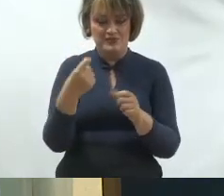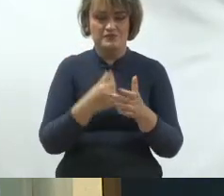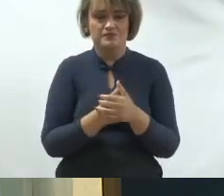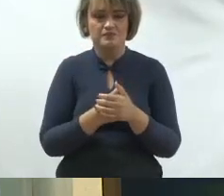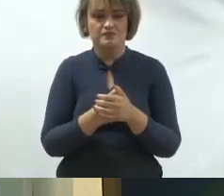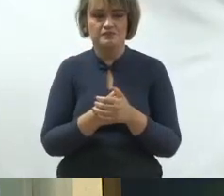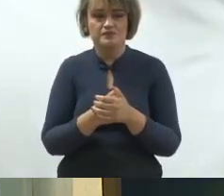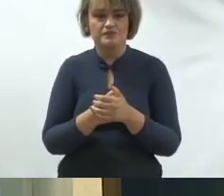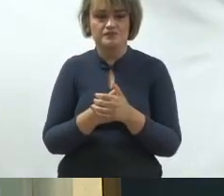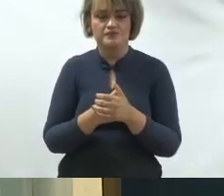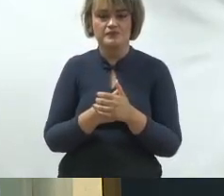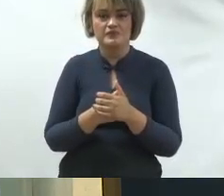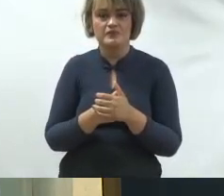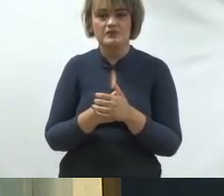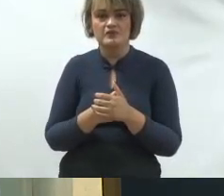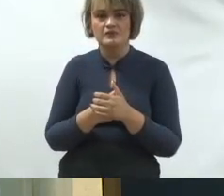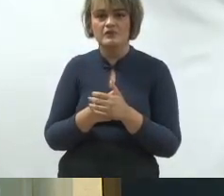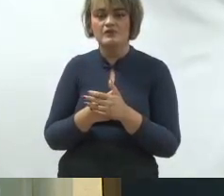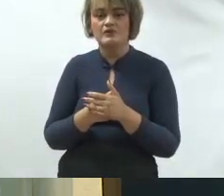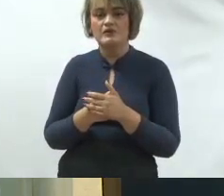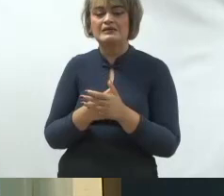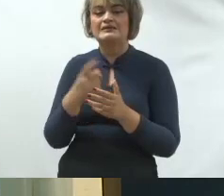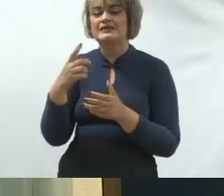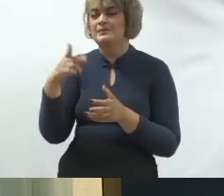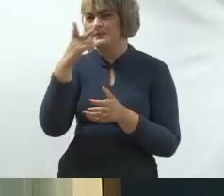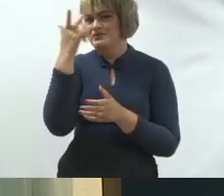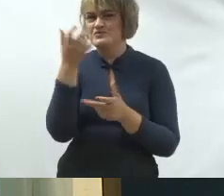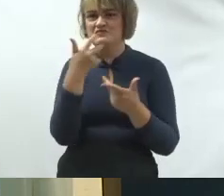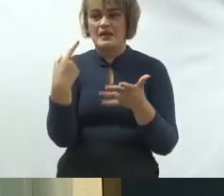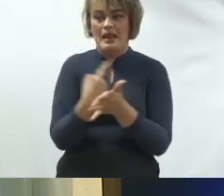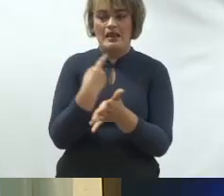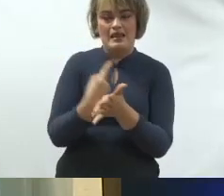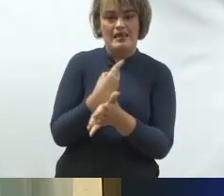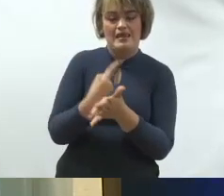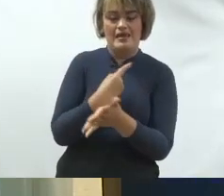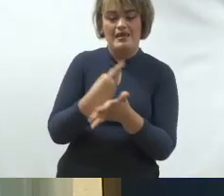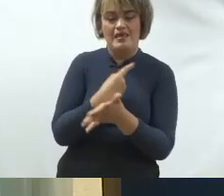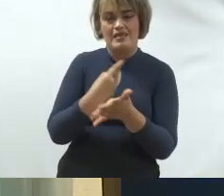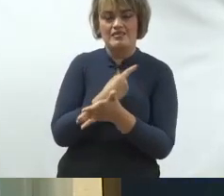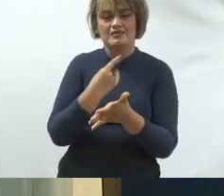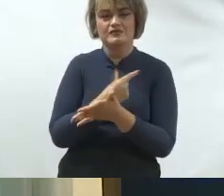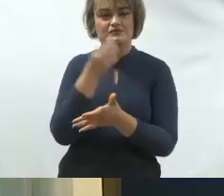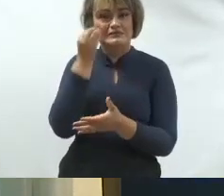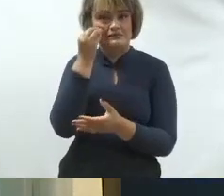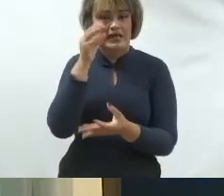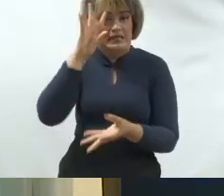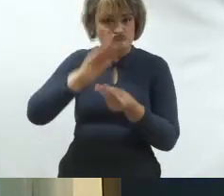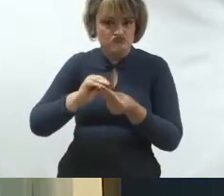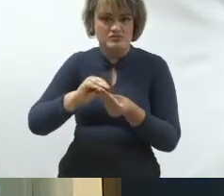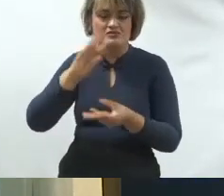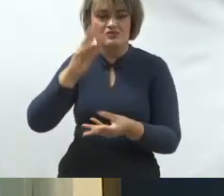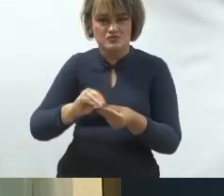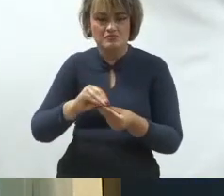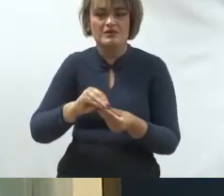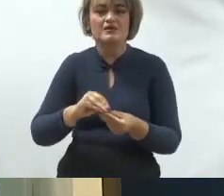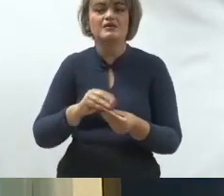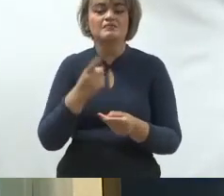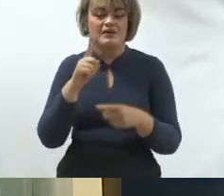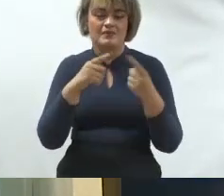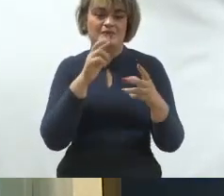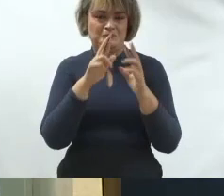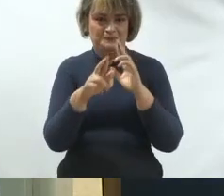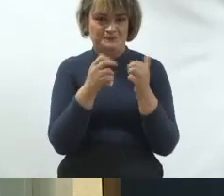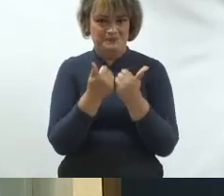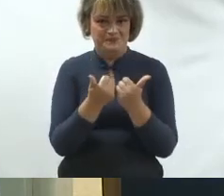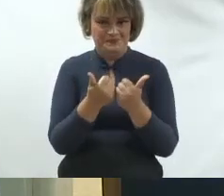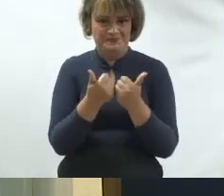eu vi a apresentação, vi que tem muita gente com muita pergunta aí. Então, eu vou tentar ser um pouquinho mais enxuto para a gente poder deixar mais tempo para o debate. Eu acho que isso